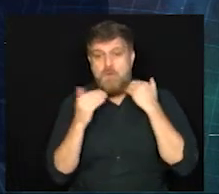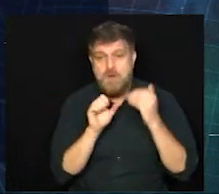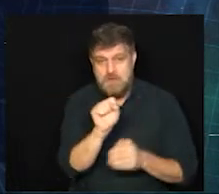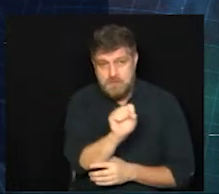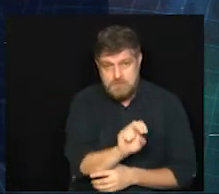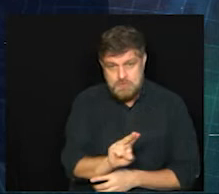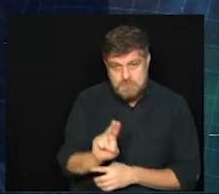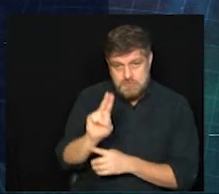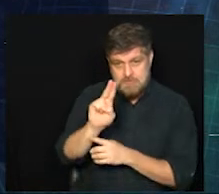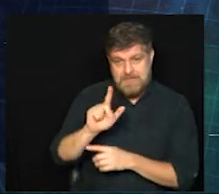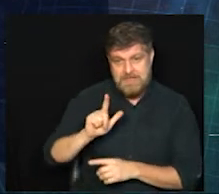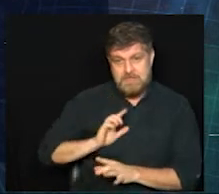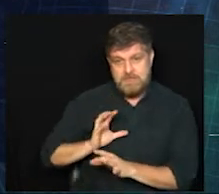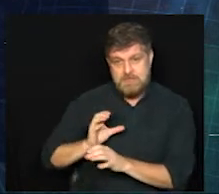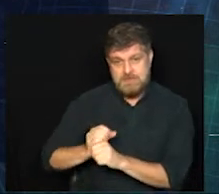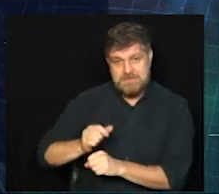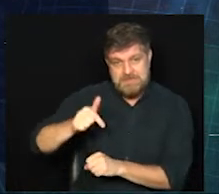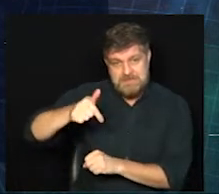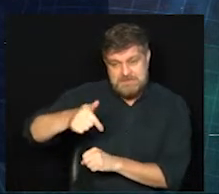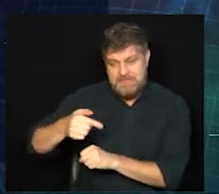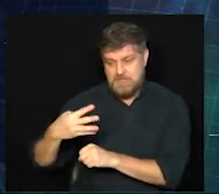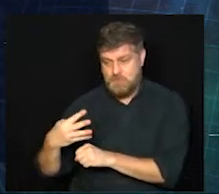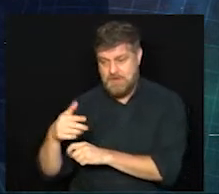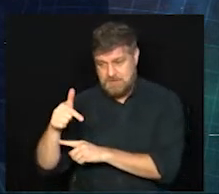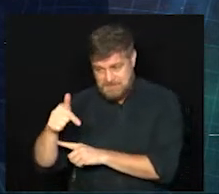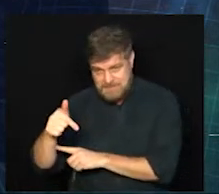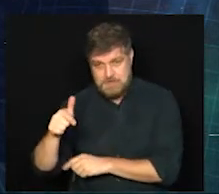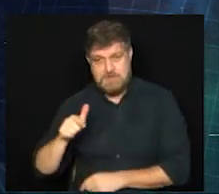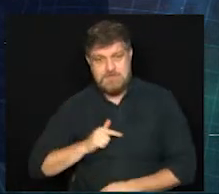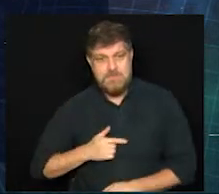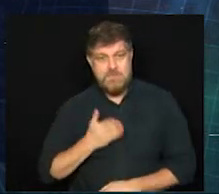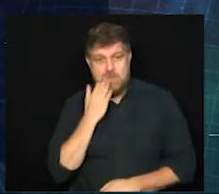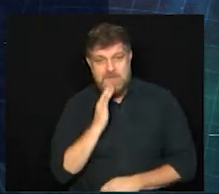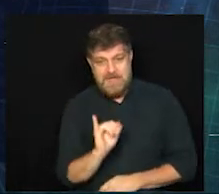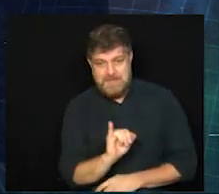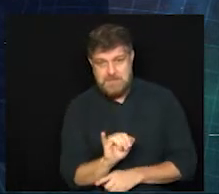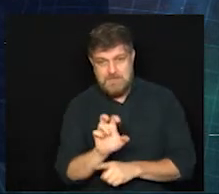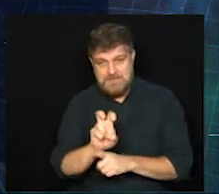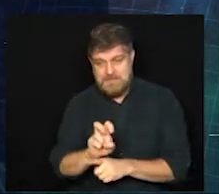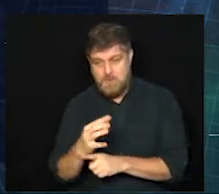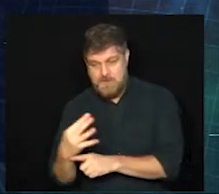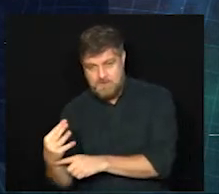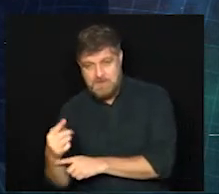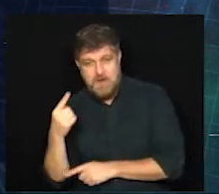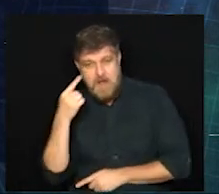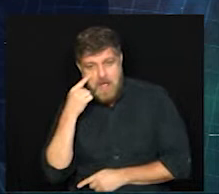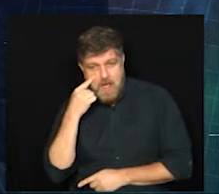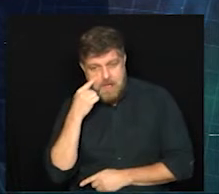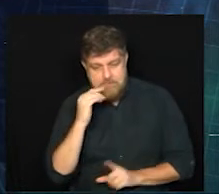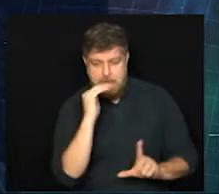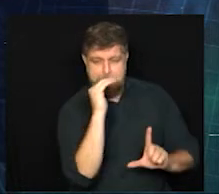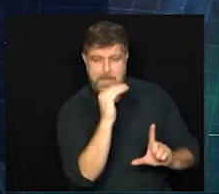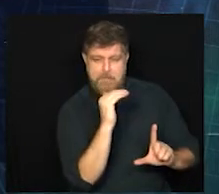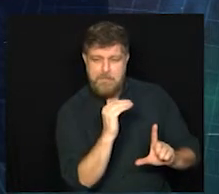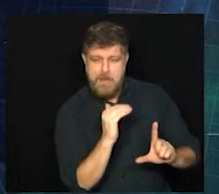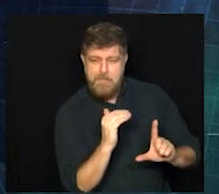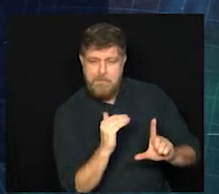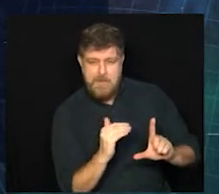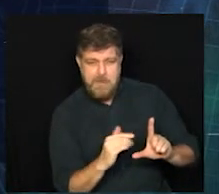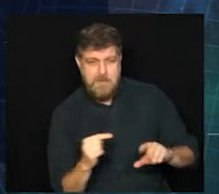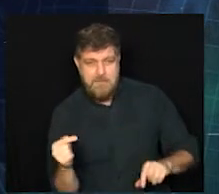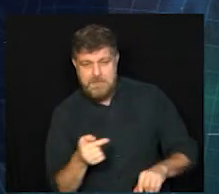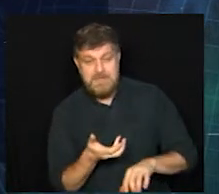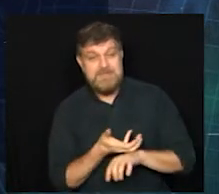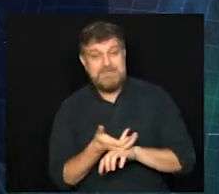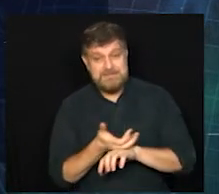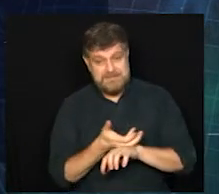747. Indaiatuba, 544. Americana, 537. Santa Bárbara do